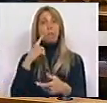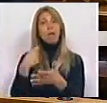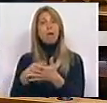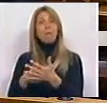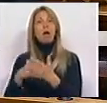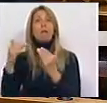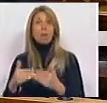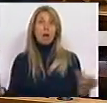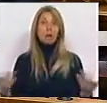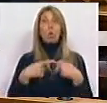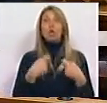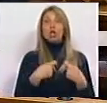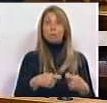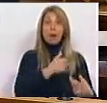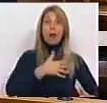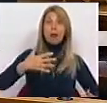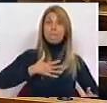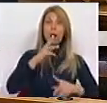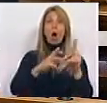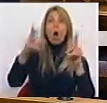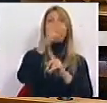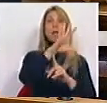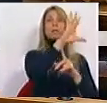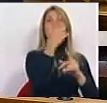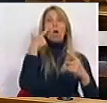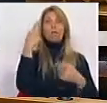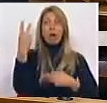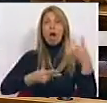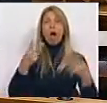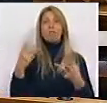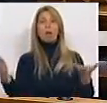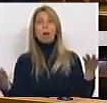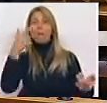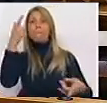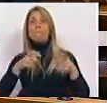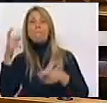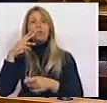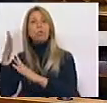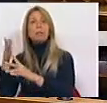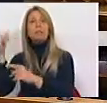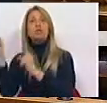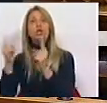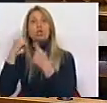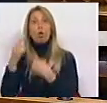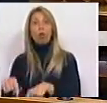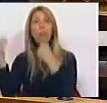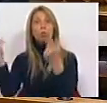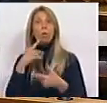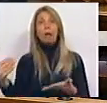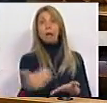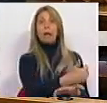aumentaram quando analisadas em função dos passageiros transportados e as receitas aumentaram muito